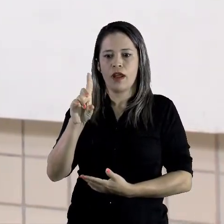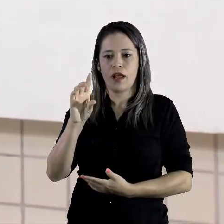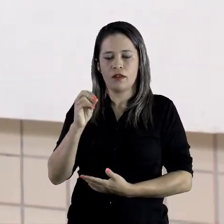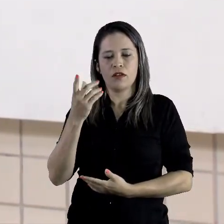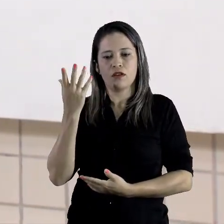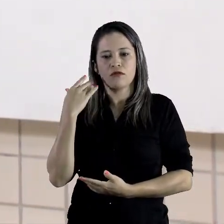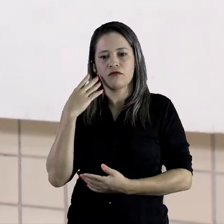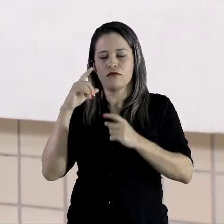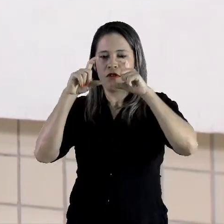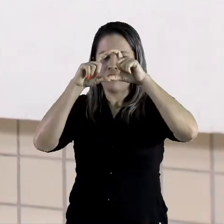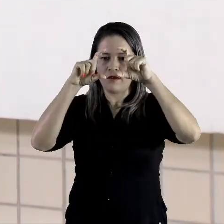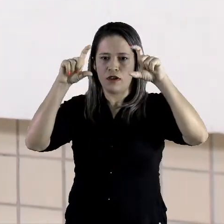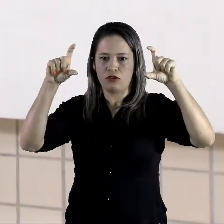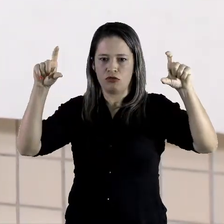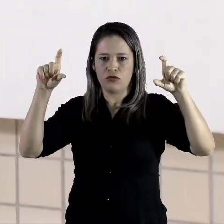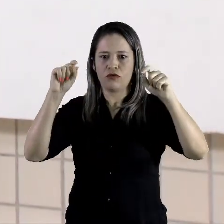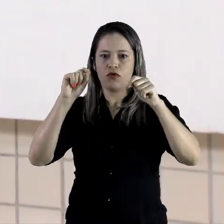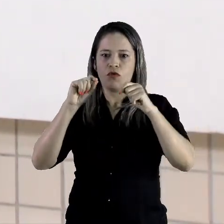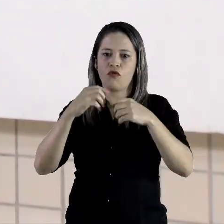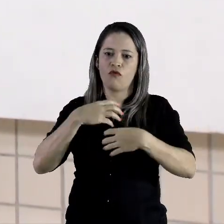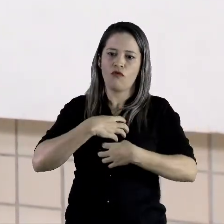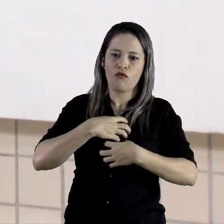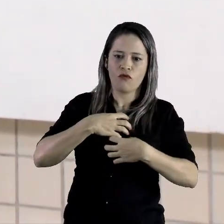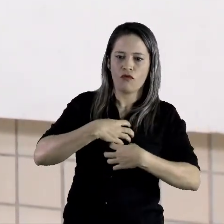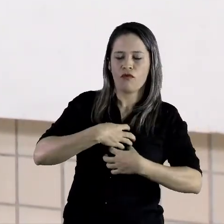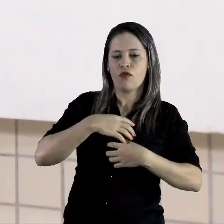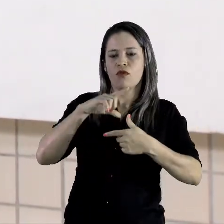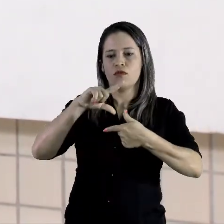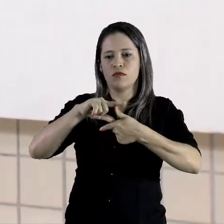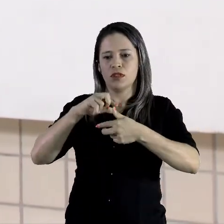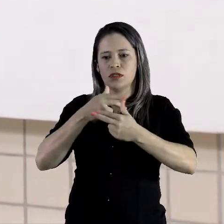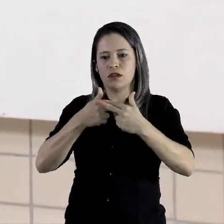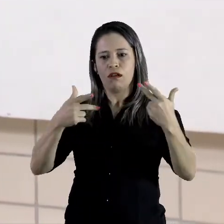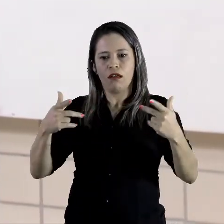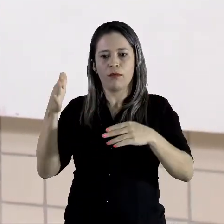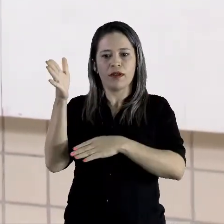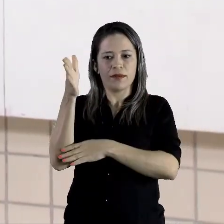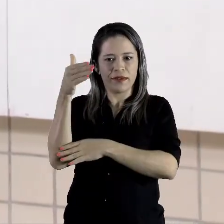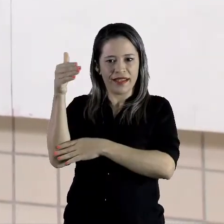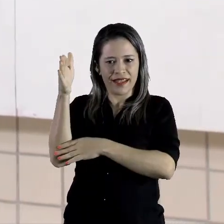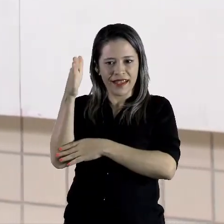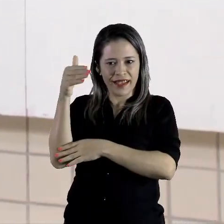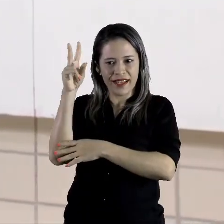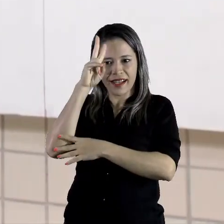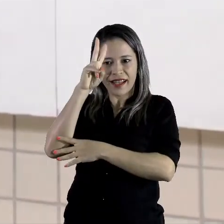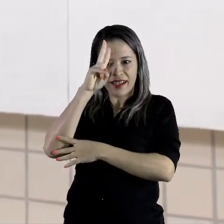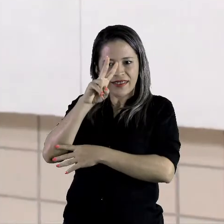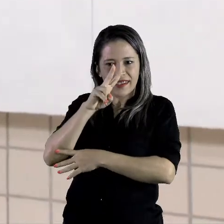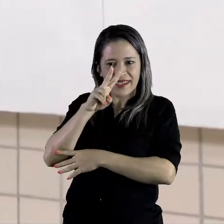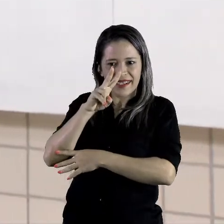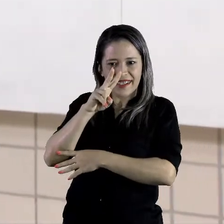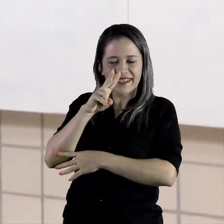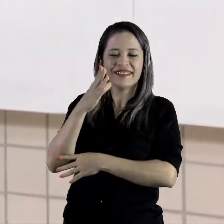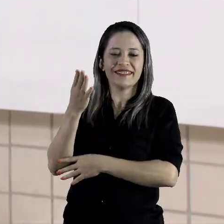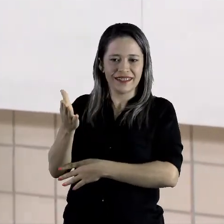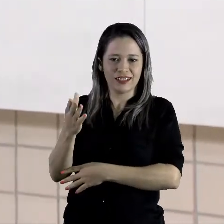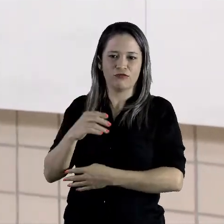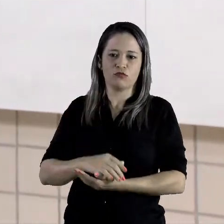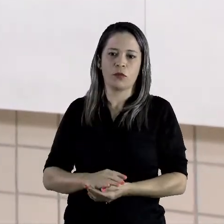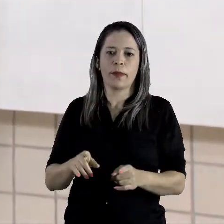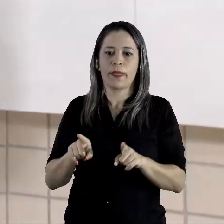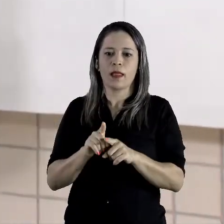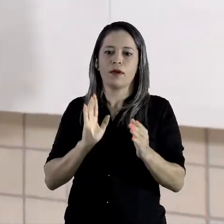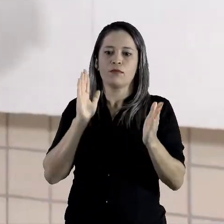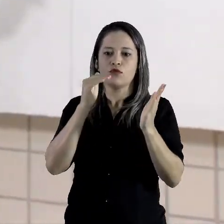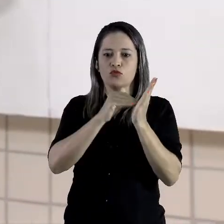feitas com formas geométricas. Inclusive as bandeirinhas, lembram? E também, por